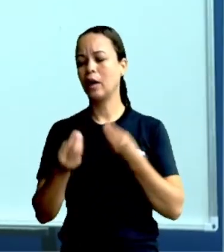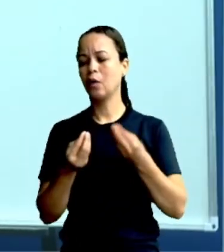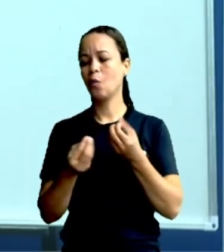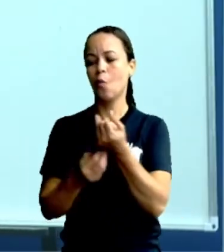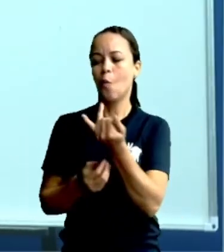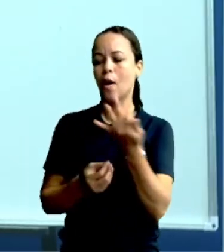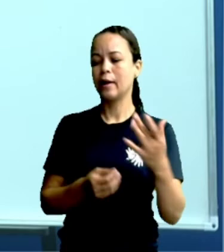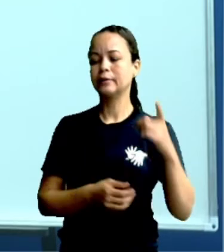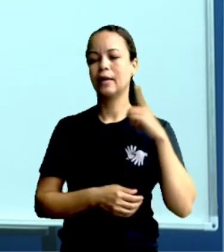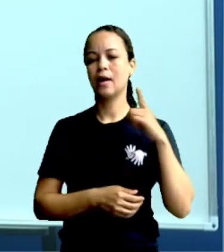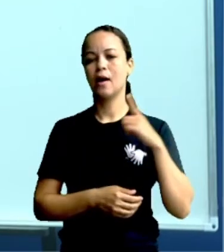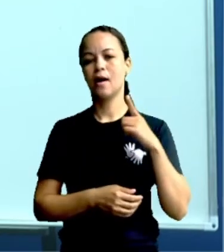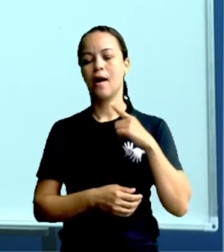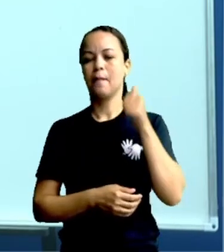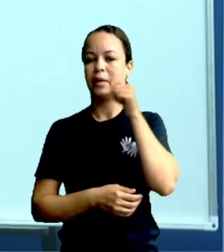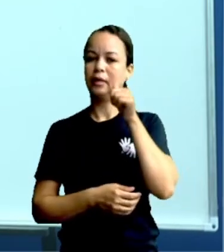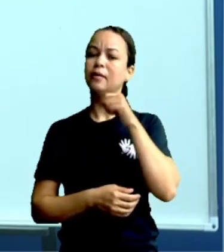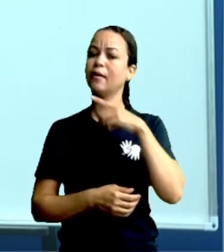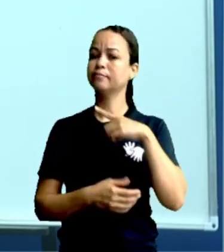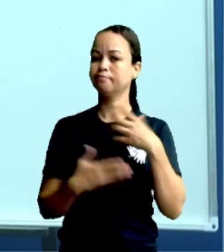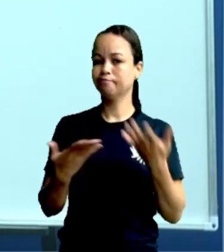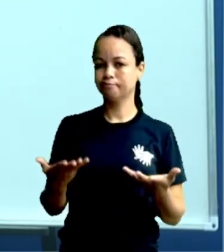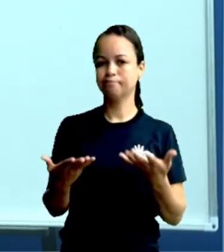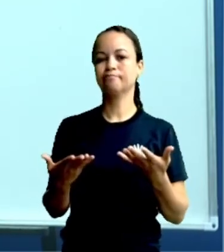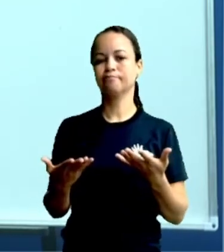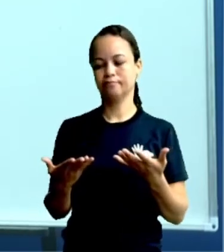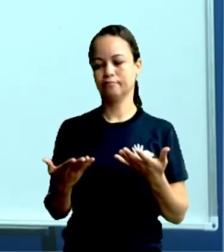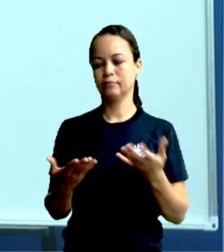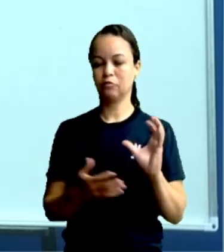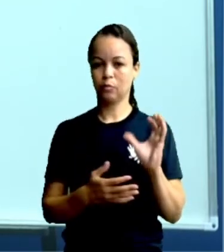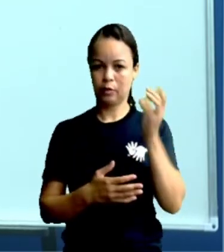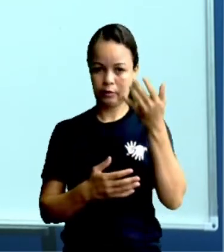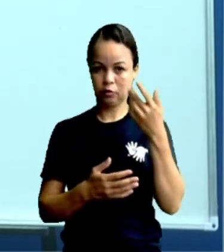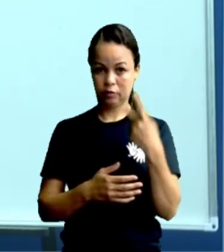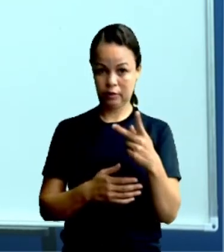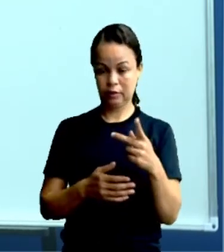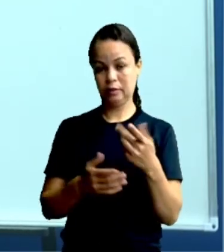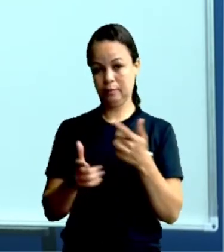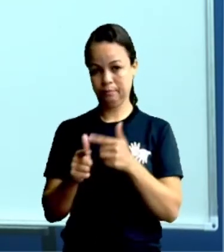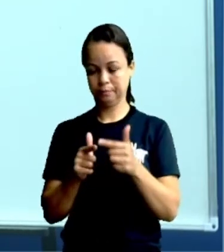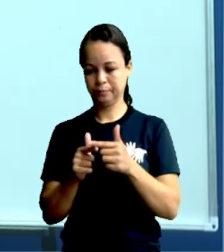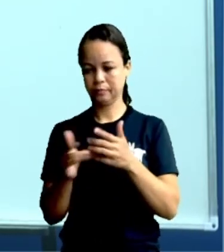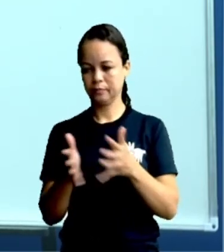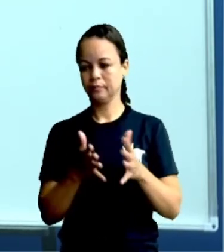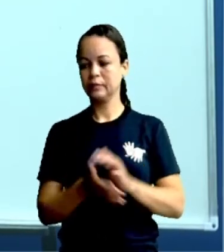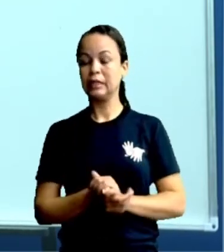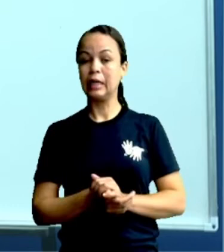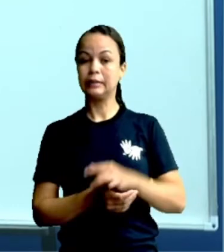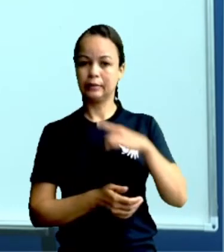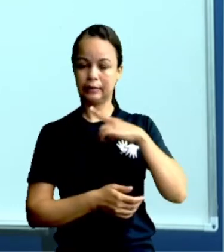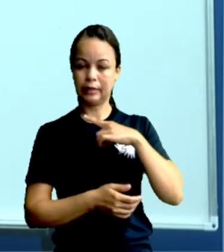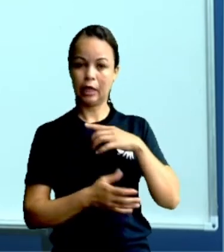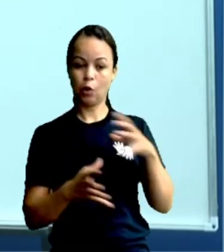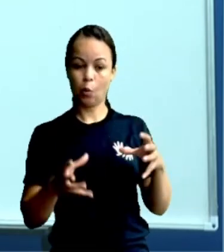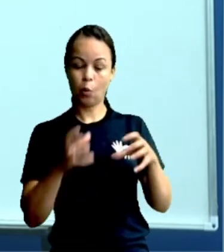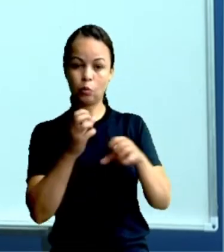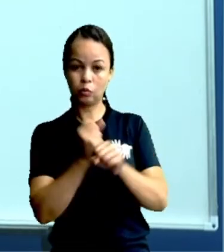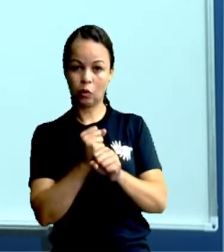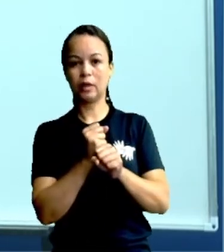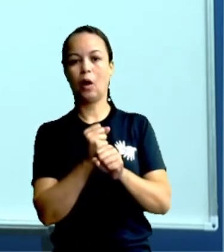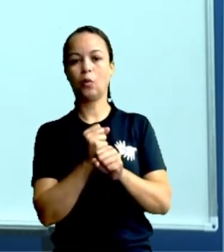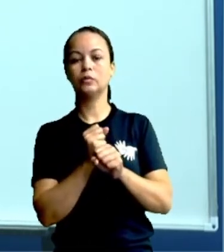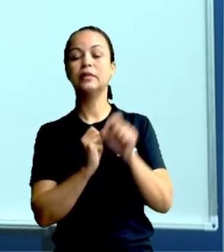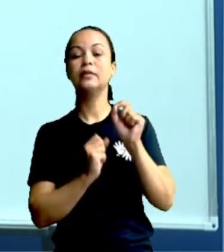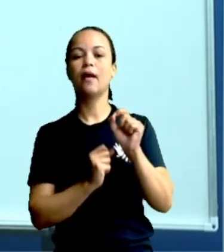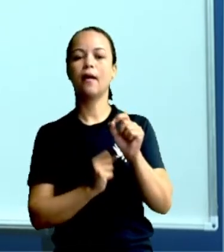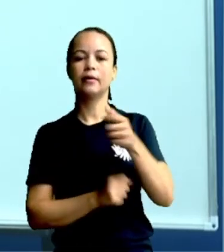resolver essa situação problema. Olha só, tem um total de 36 mudas que Ana